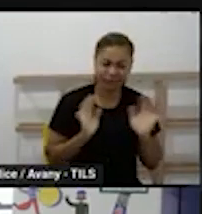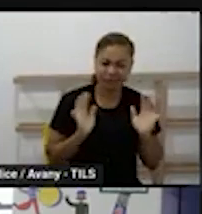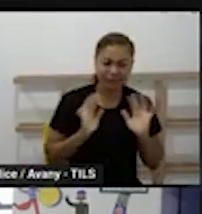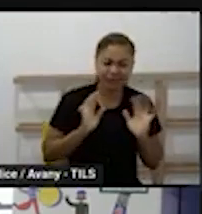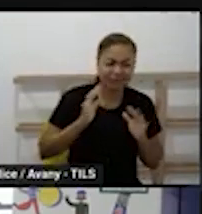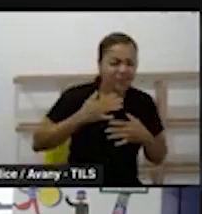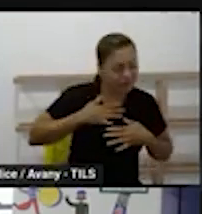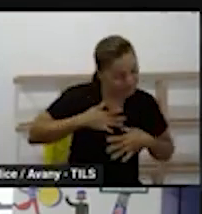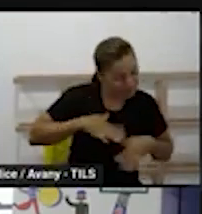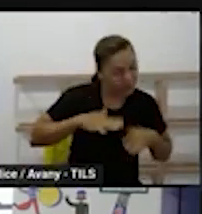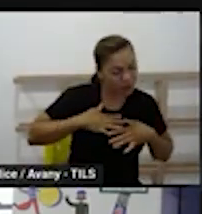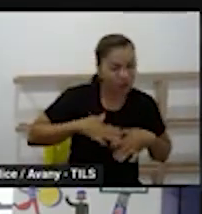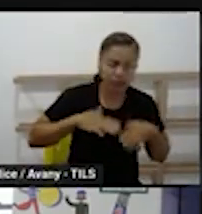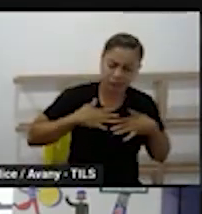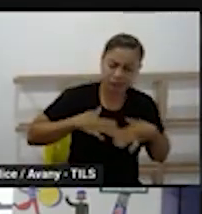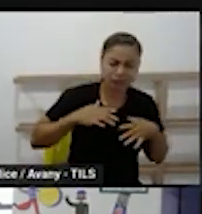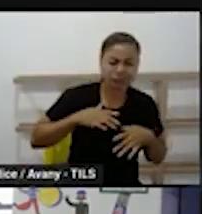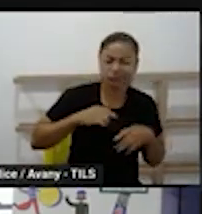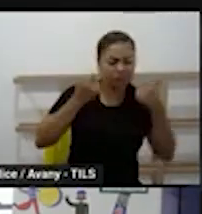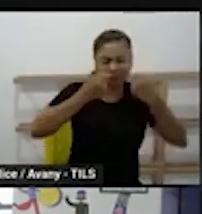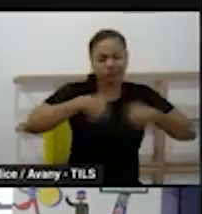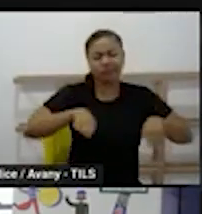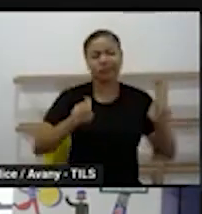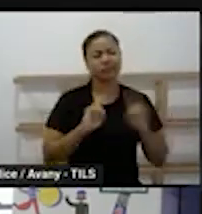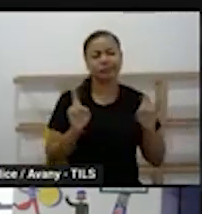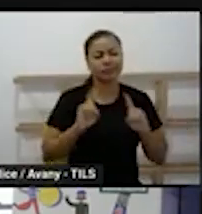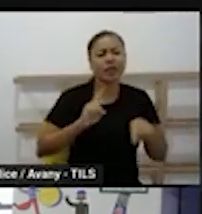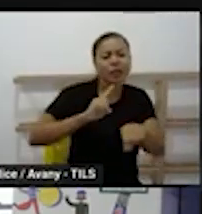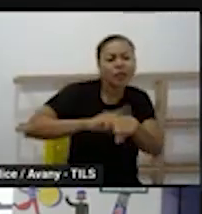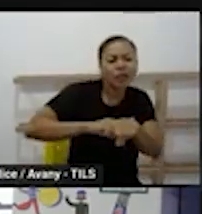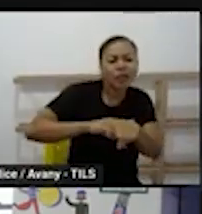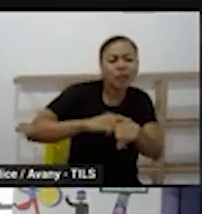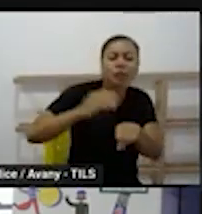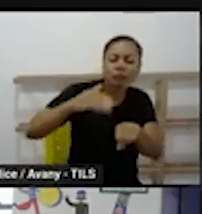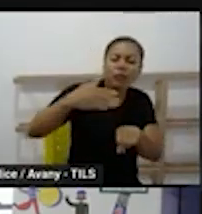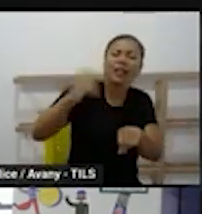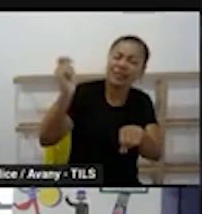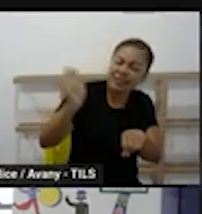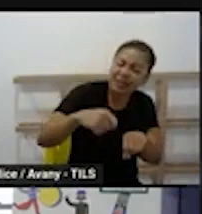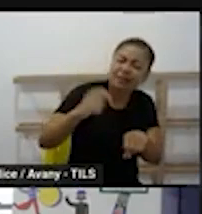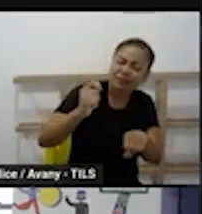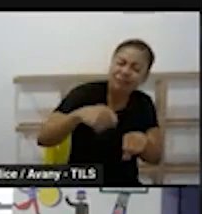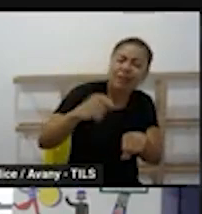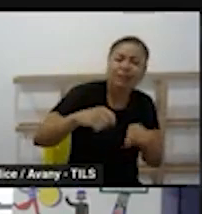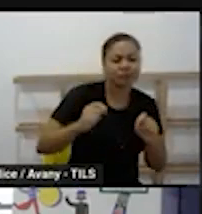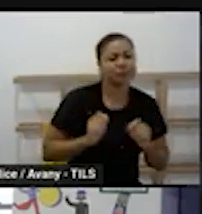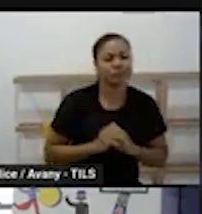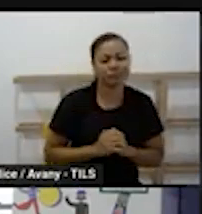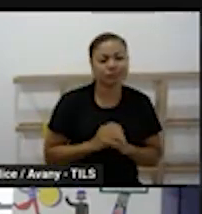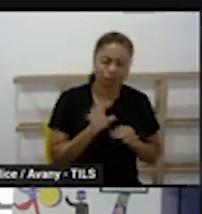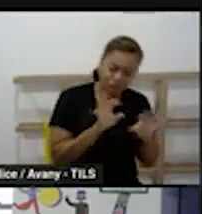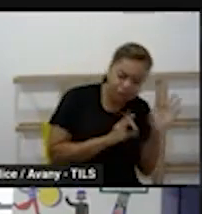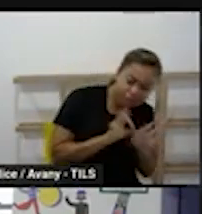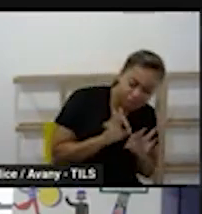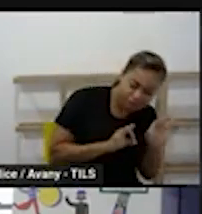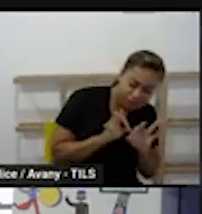não precisa porque a gente sabe que a gente tem tempo para isso e planejar e aí a gente vai planejando atividades